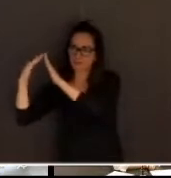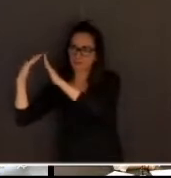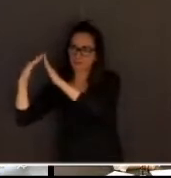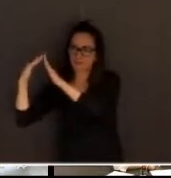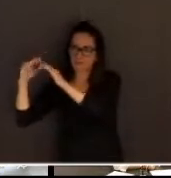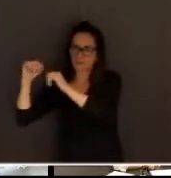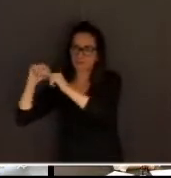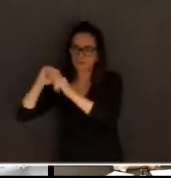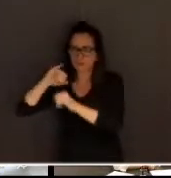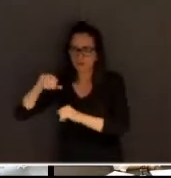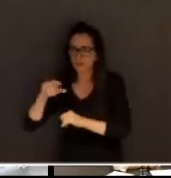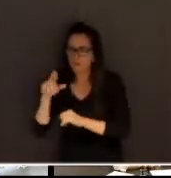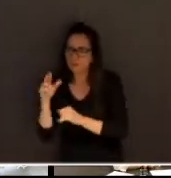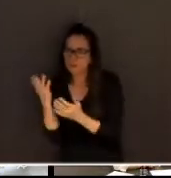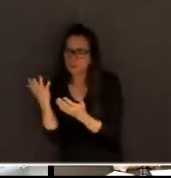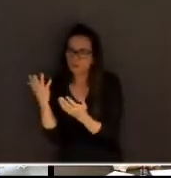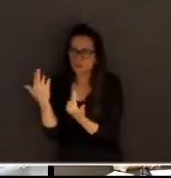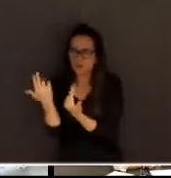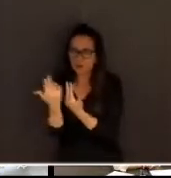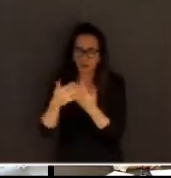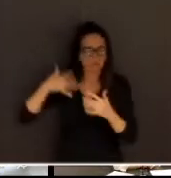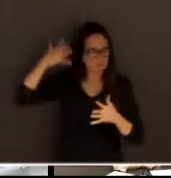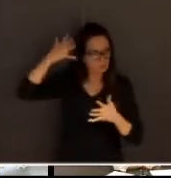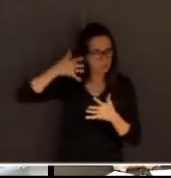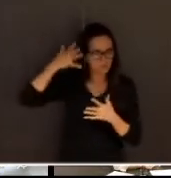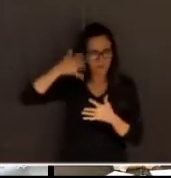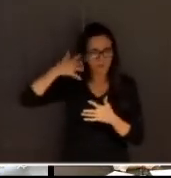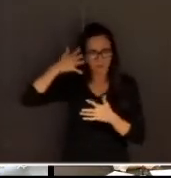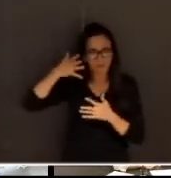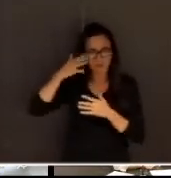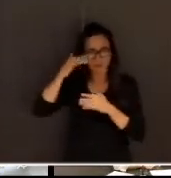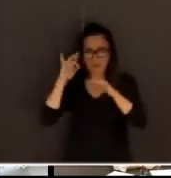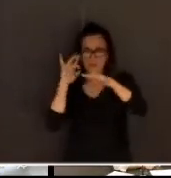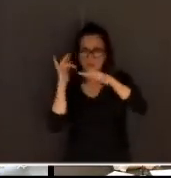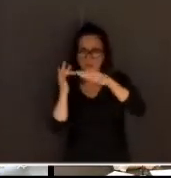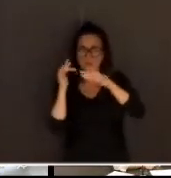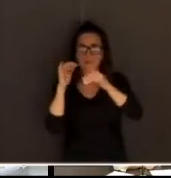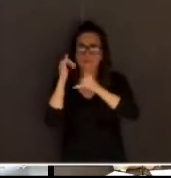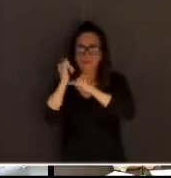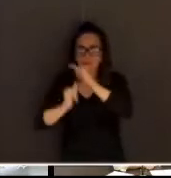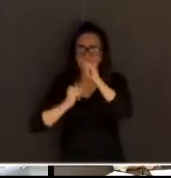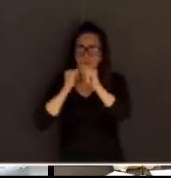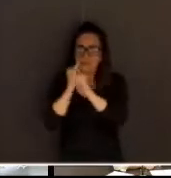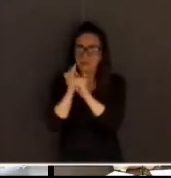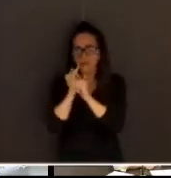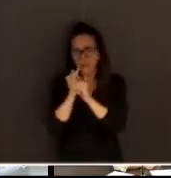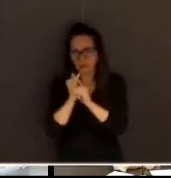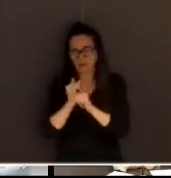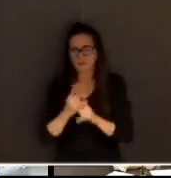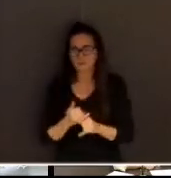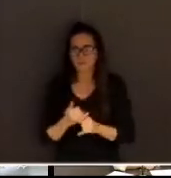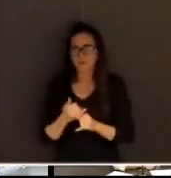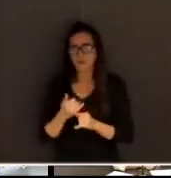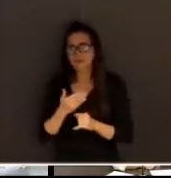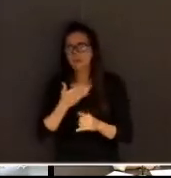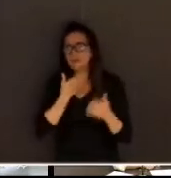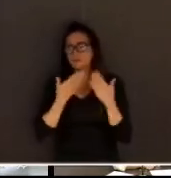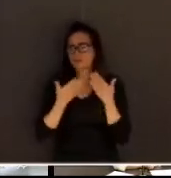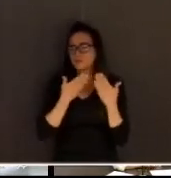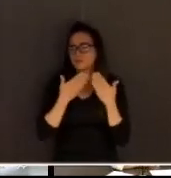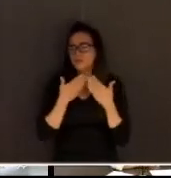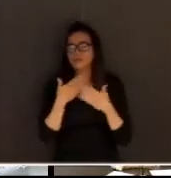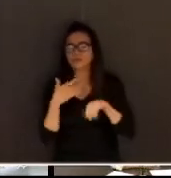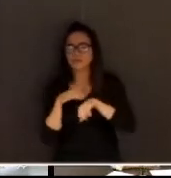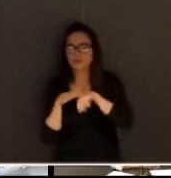nós estamos aqui conversando. É inviável. É inviável. A gente fala, a gente conversa, mas